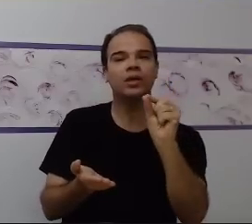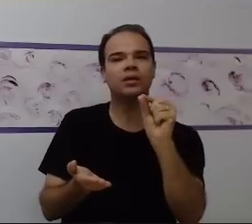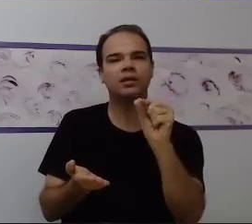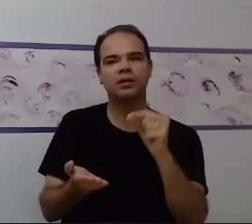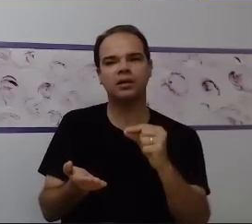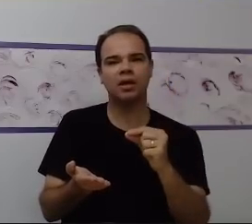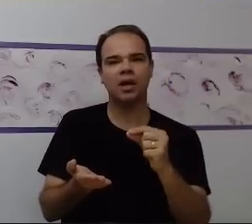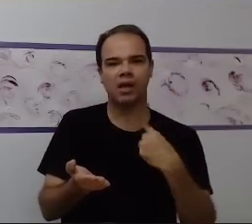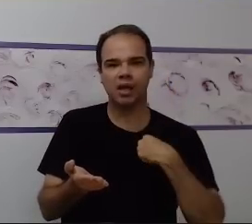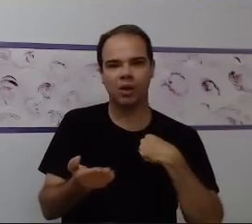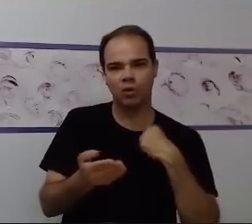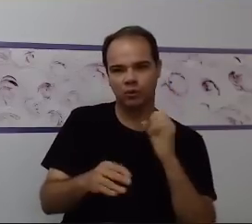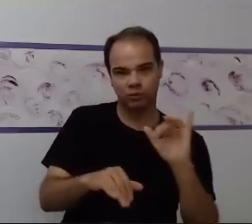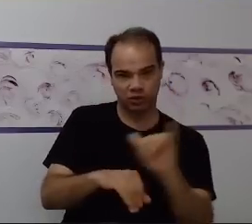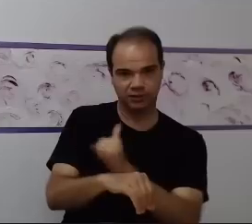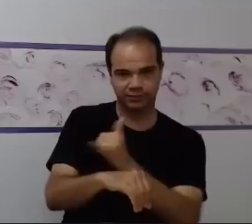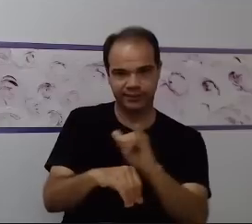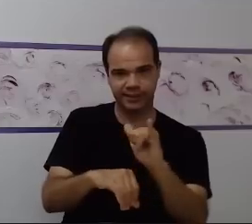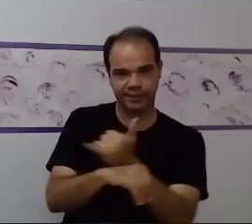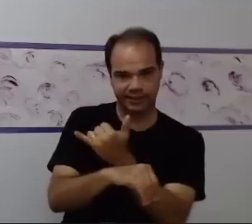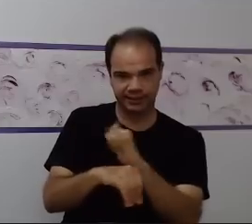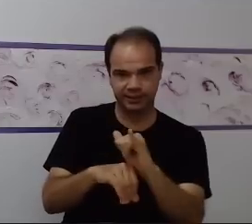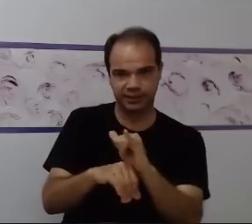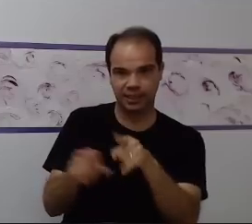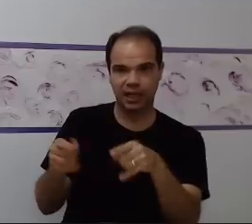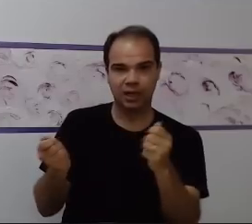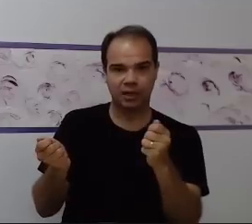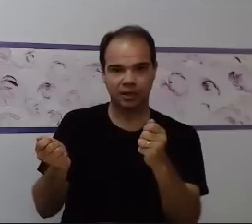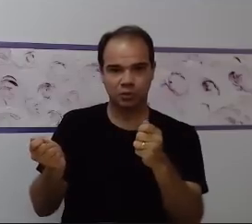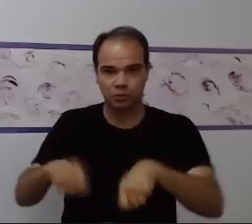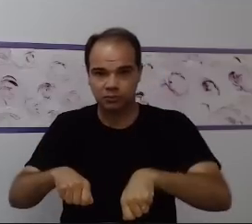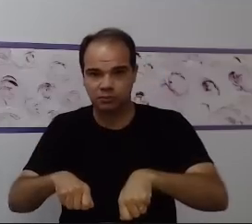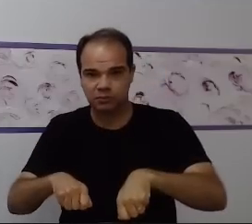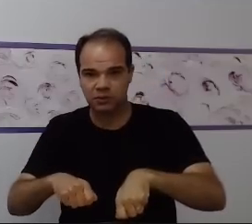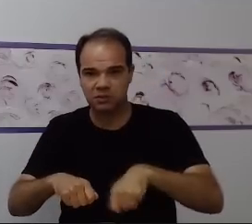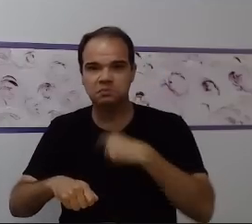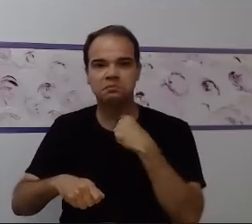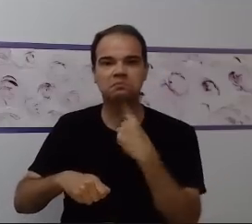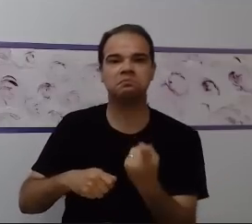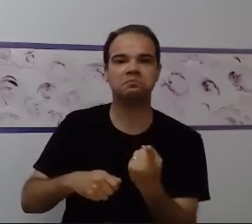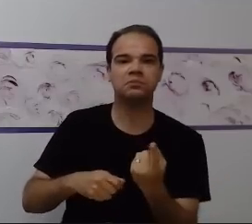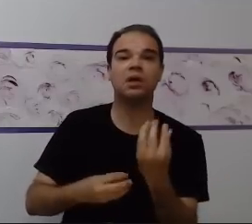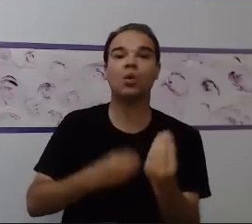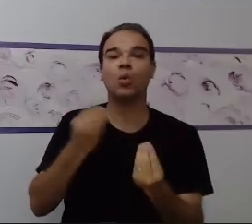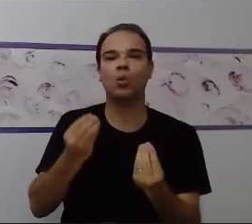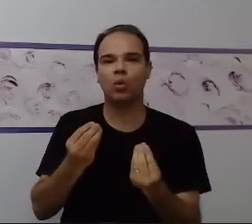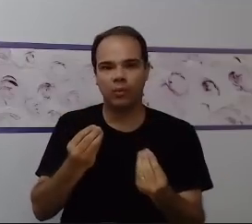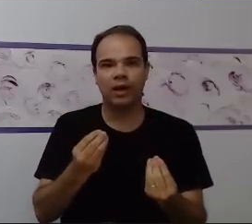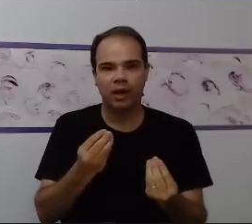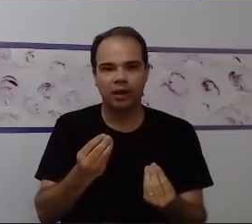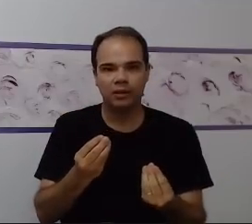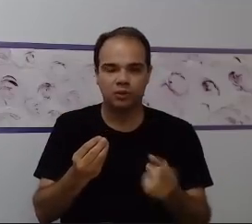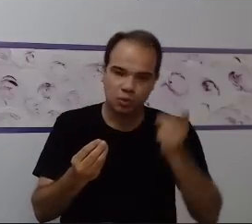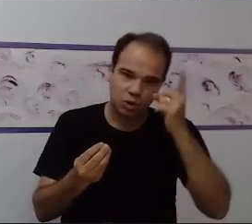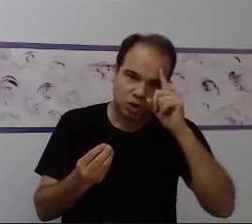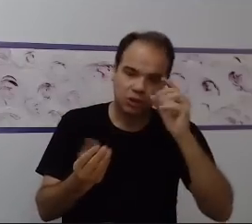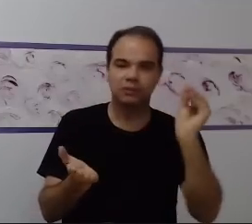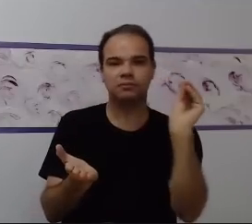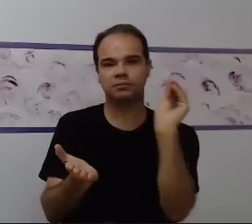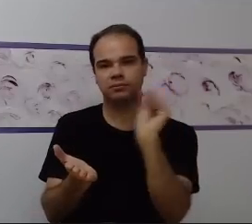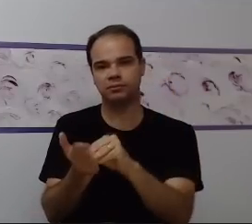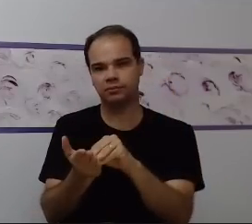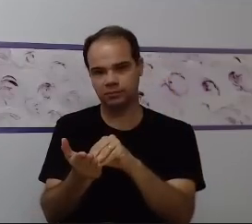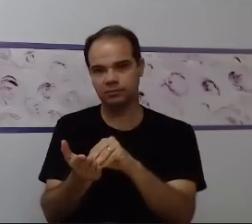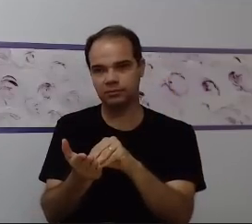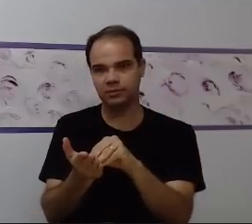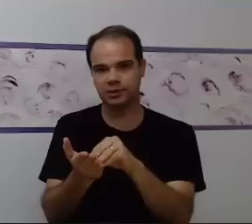se o meu recurso estava adequado para essa criança, entendeu? Que tipo de situação apresentou